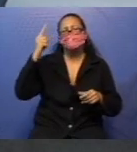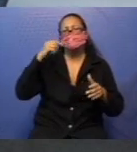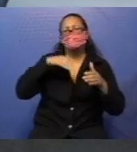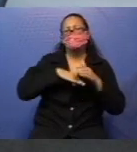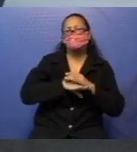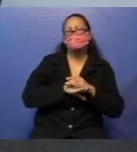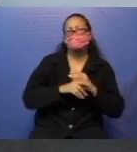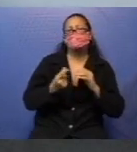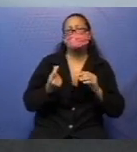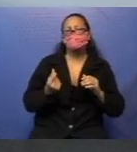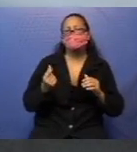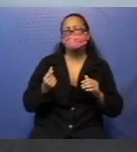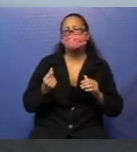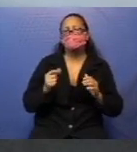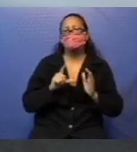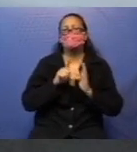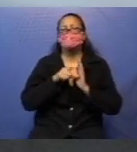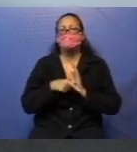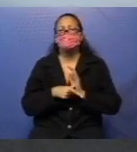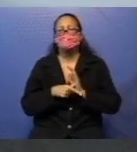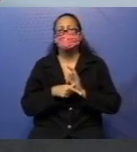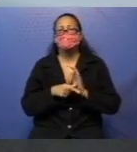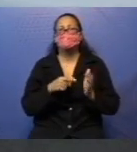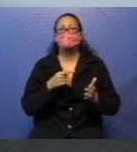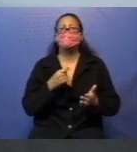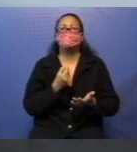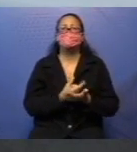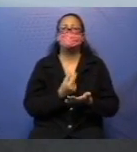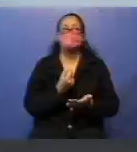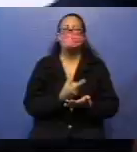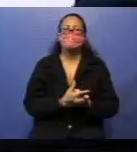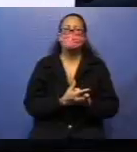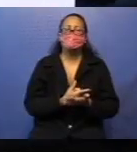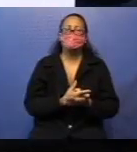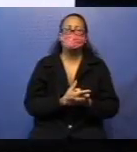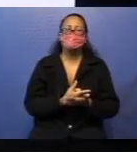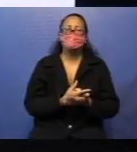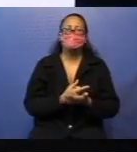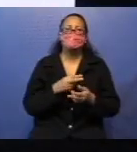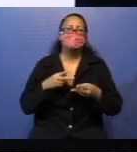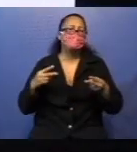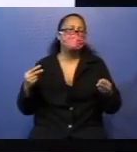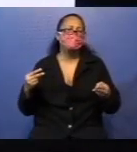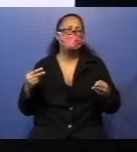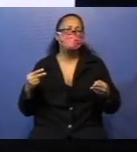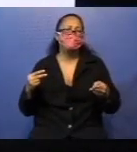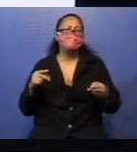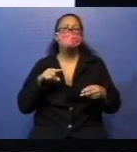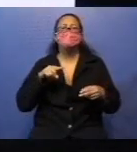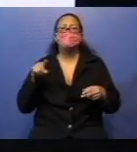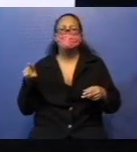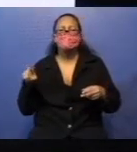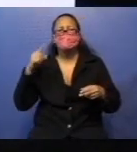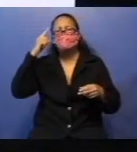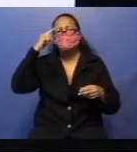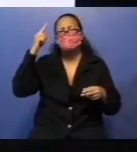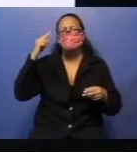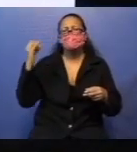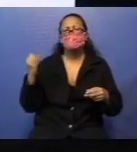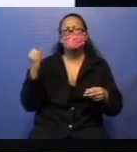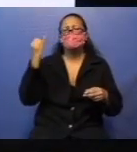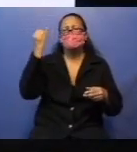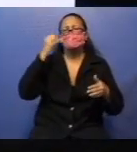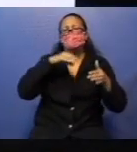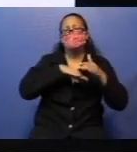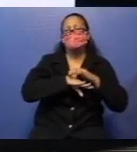dinheiro para poder comprar alguma coisa de maior valor? Você acha importante economizar um pouco para comprar coisas